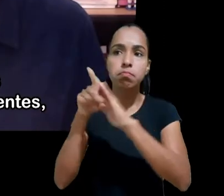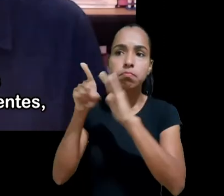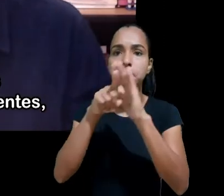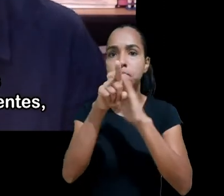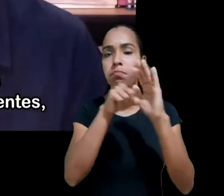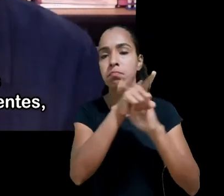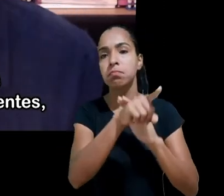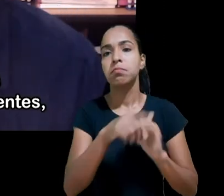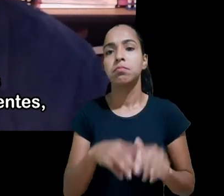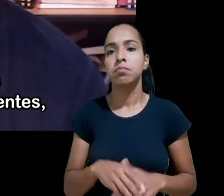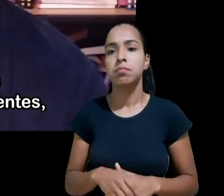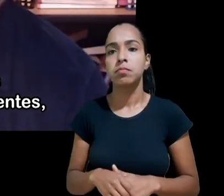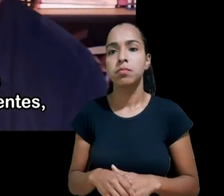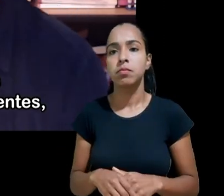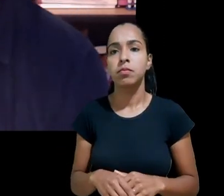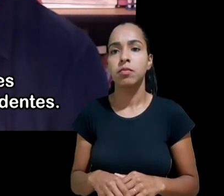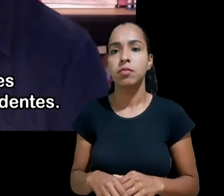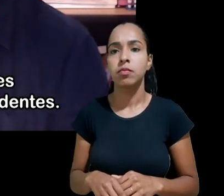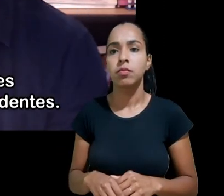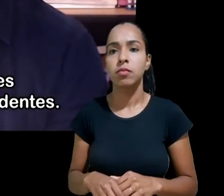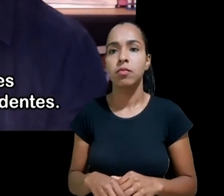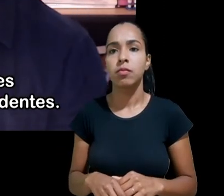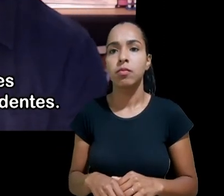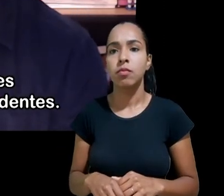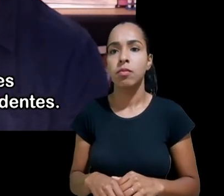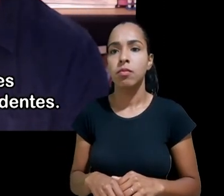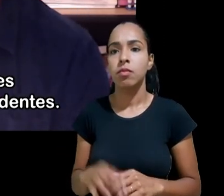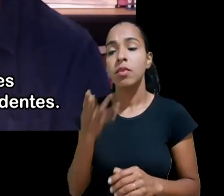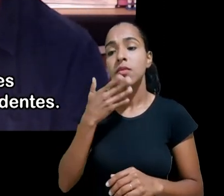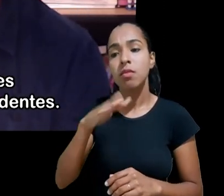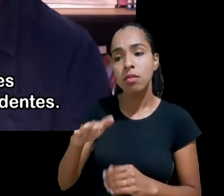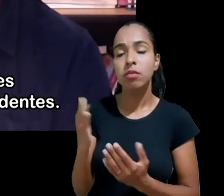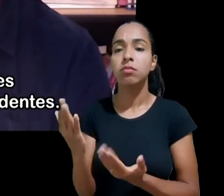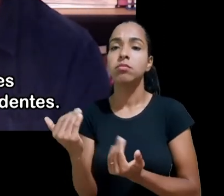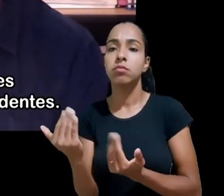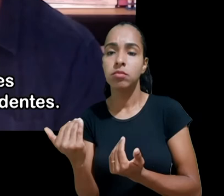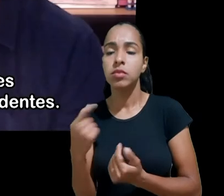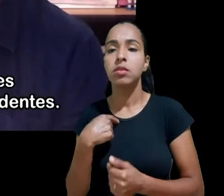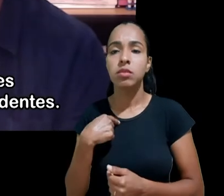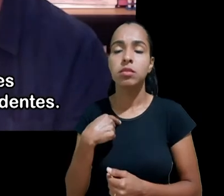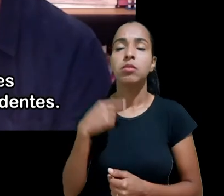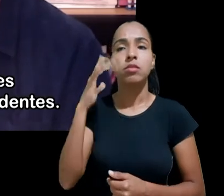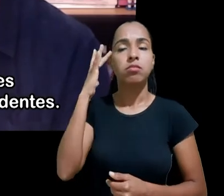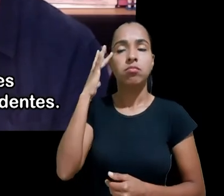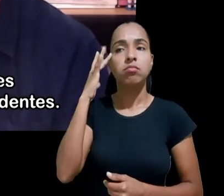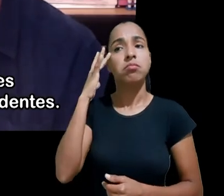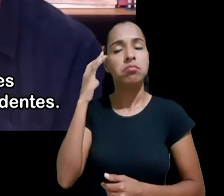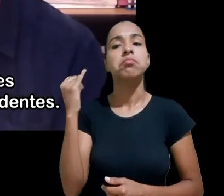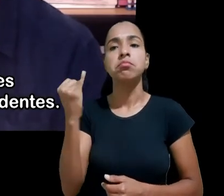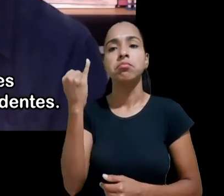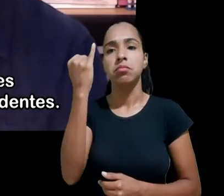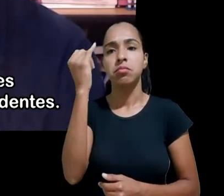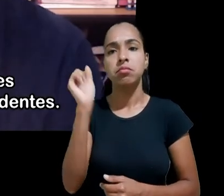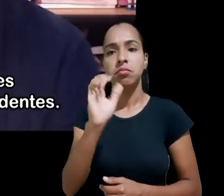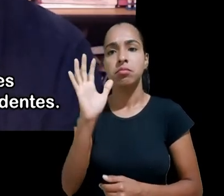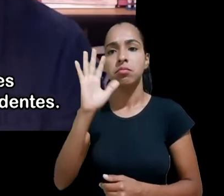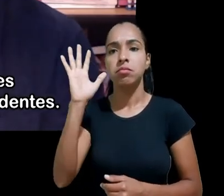crianças e adolescentes que me parecem muito relevantes e que de alguma forma abrem precedentes